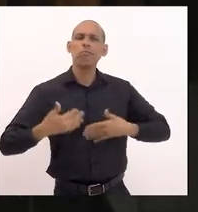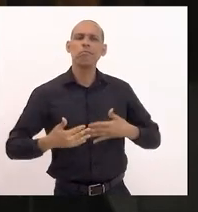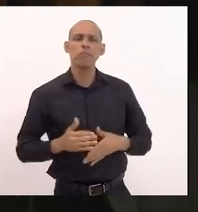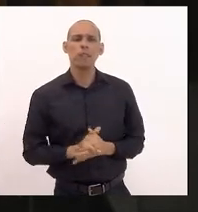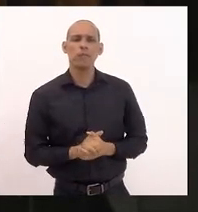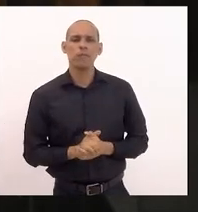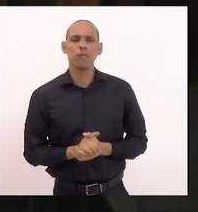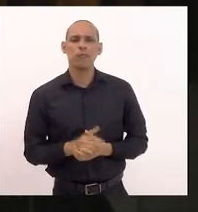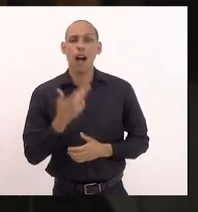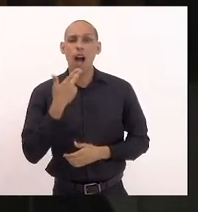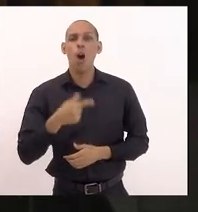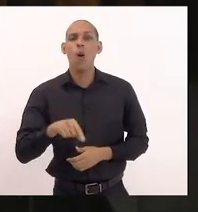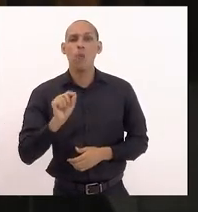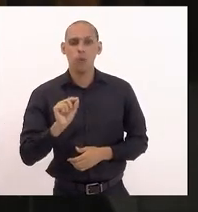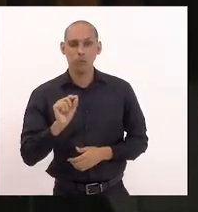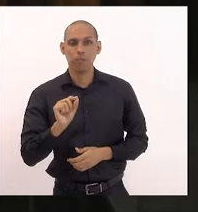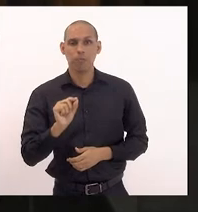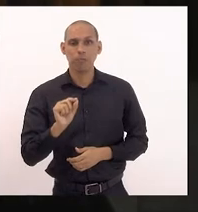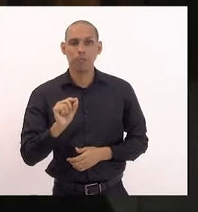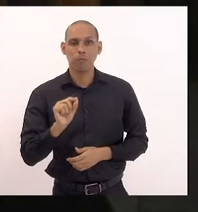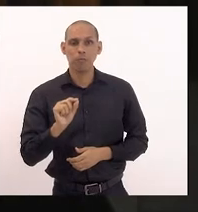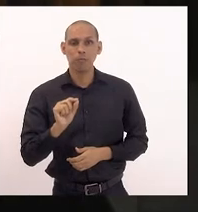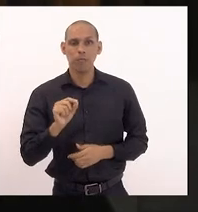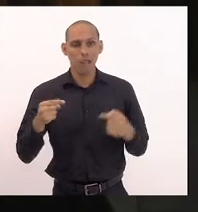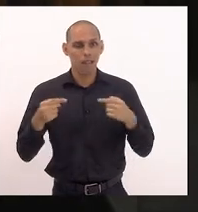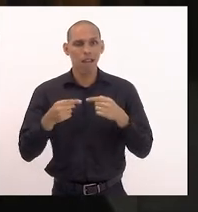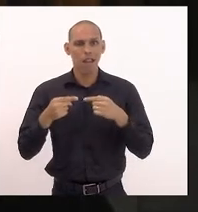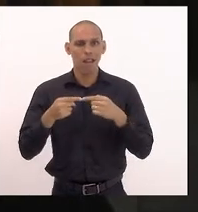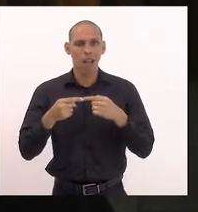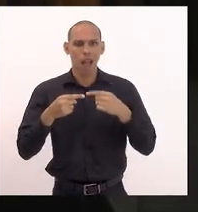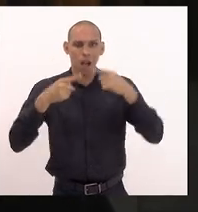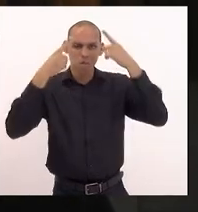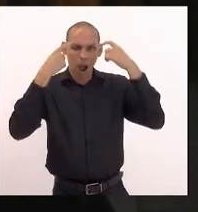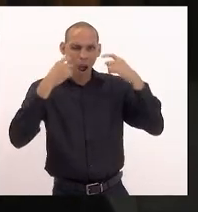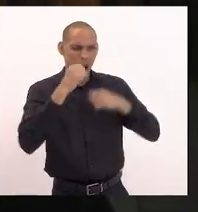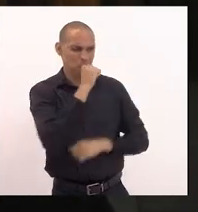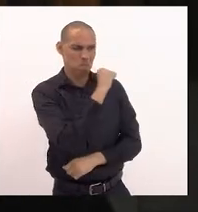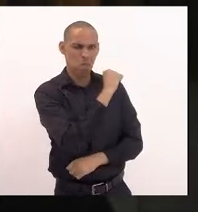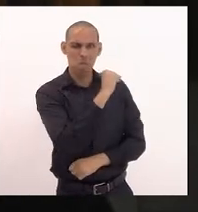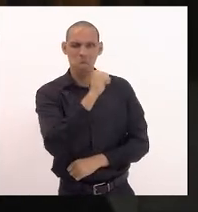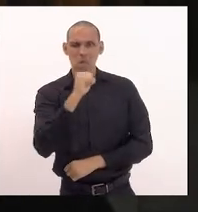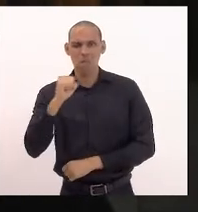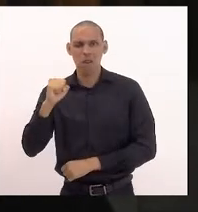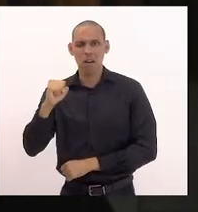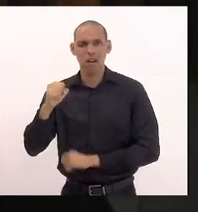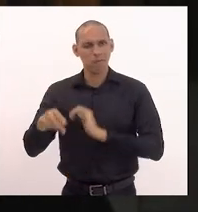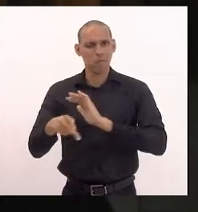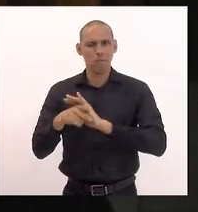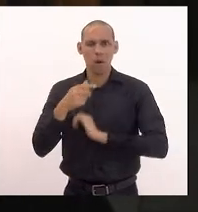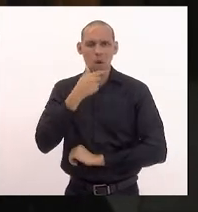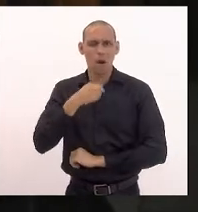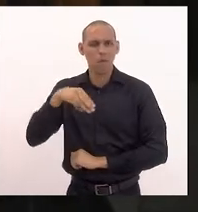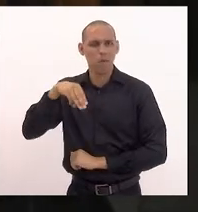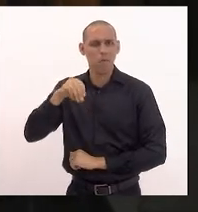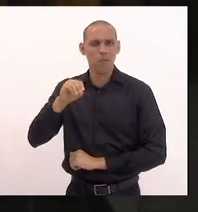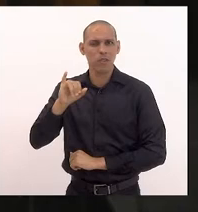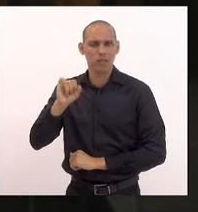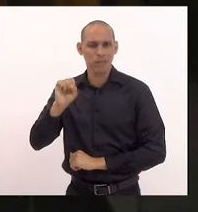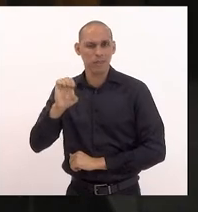em relação a essa carnificina que foi o assassinato do congolês do Moise